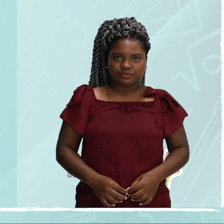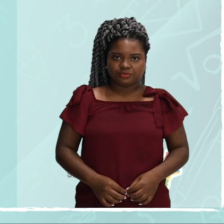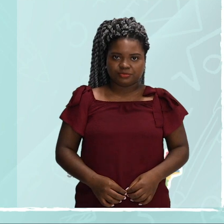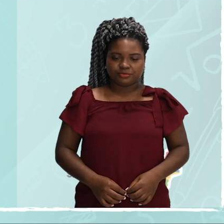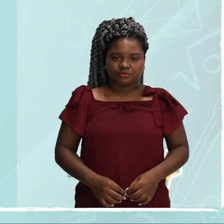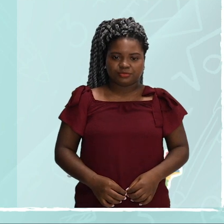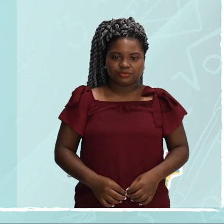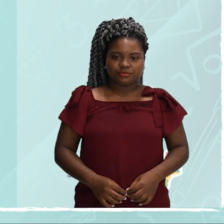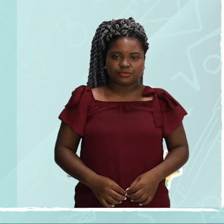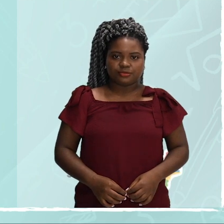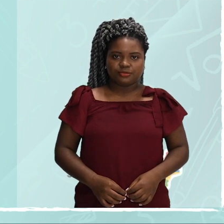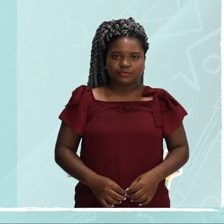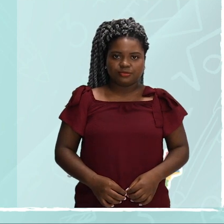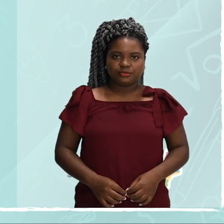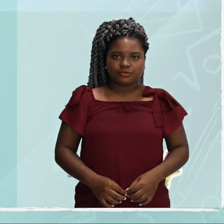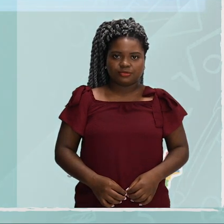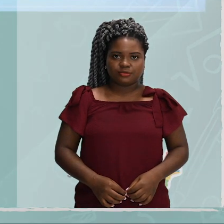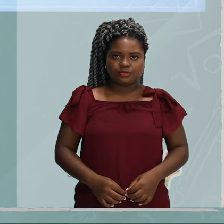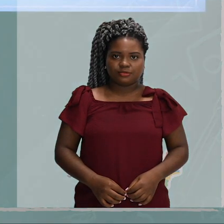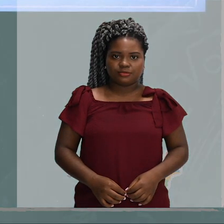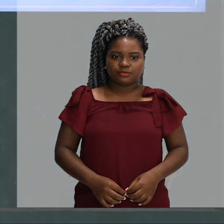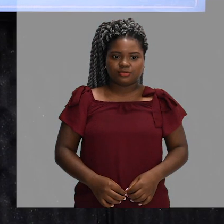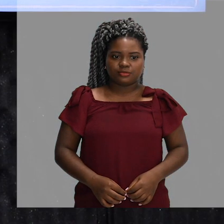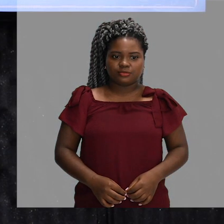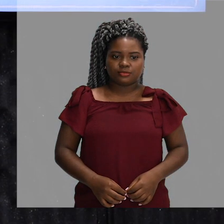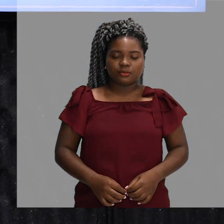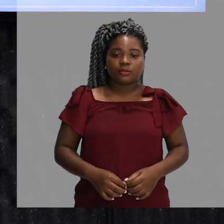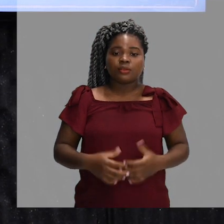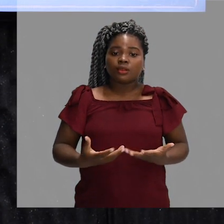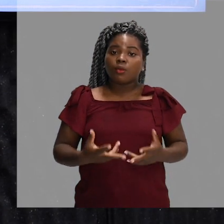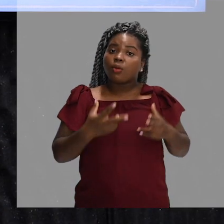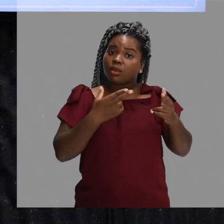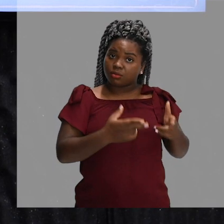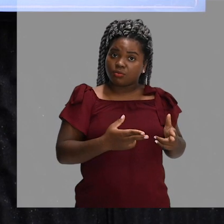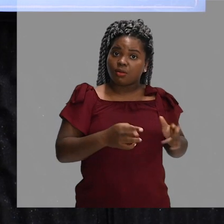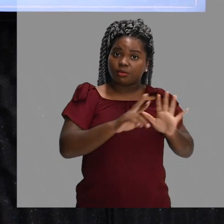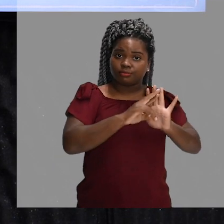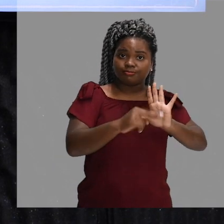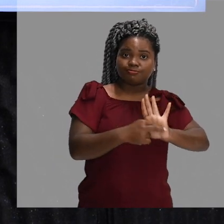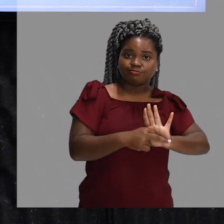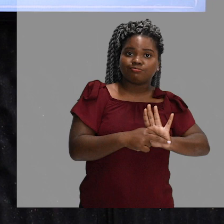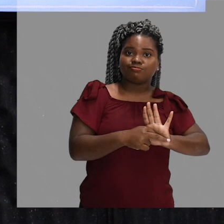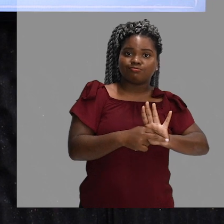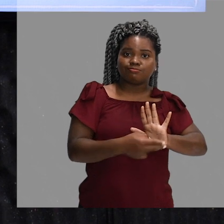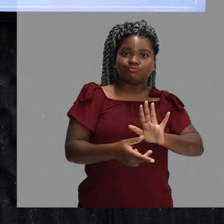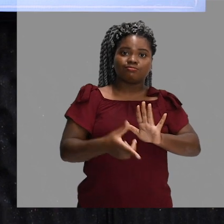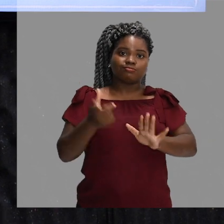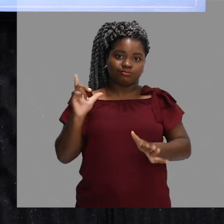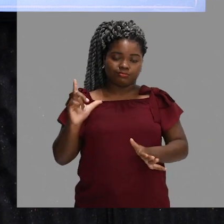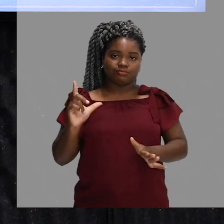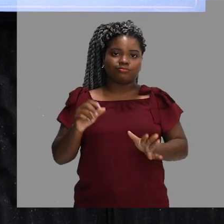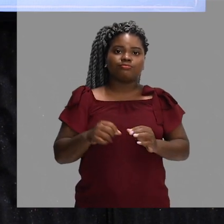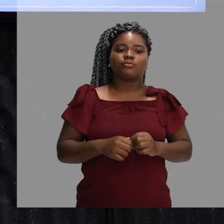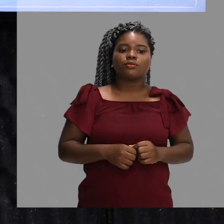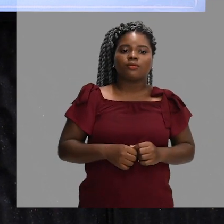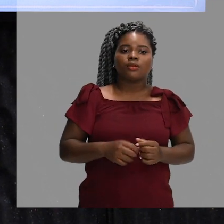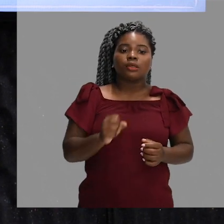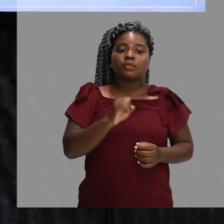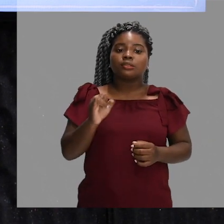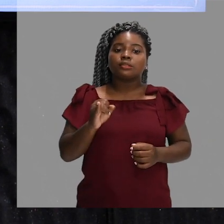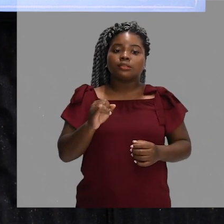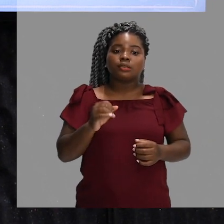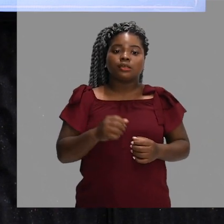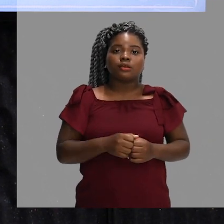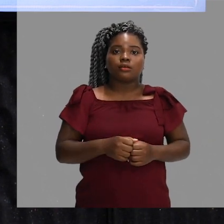15 pontos, com uma diferença mínima de 2 pontos. A mesma regrinha para vocês aqui. Se o jogo está 2 a 2,